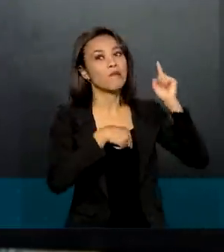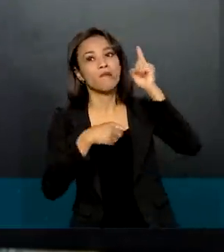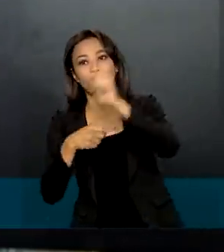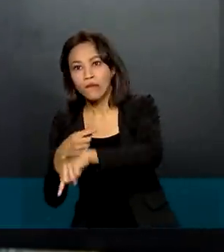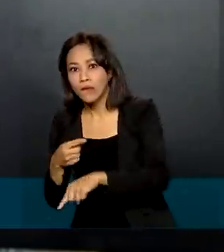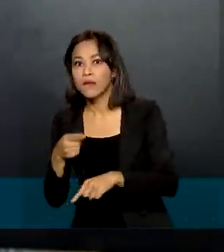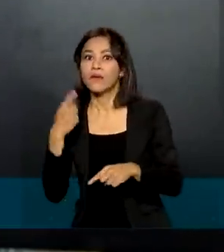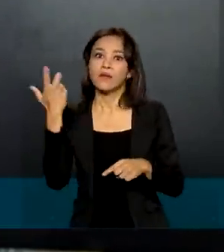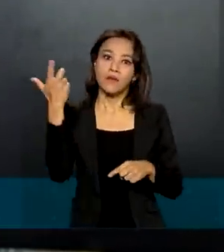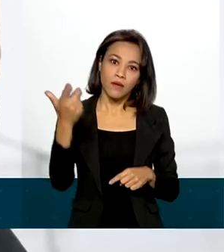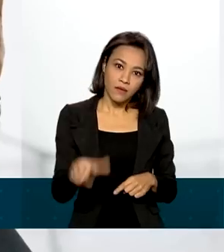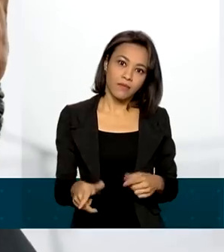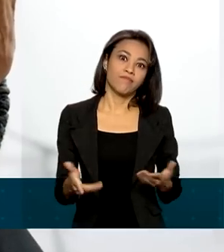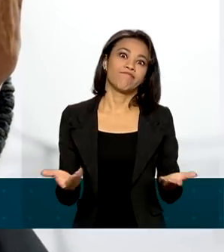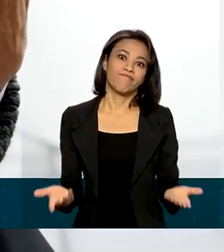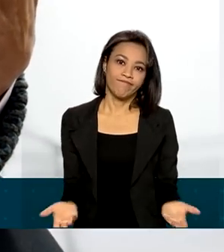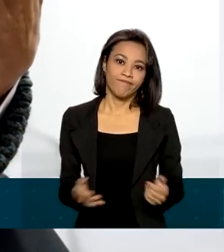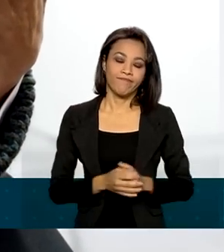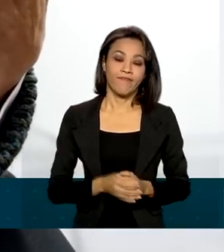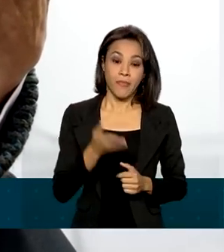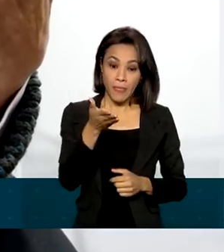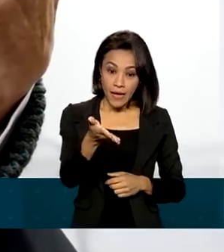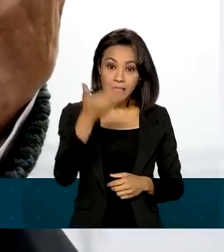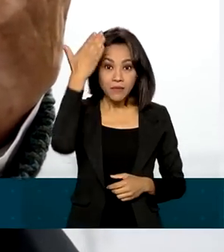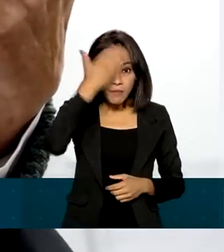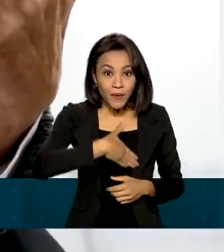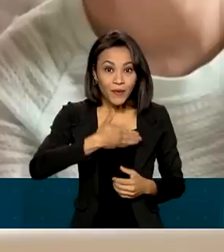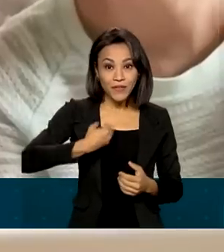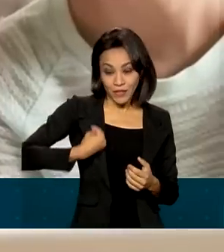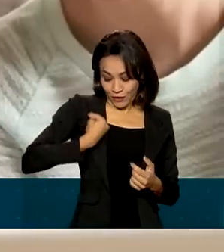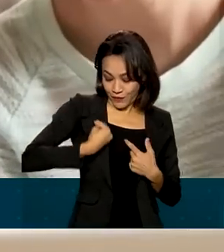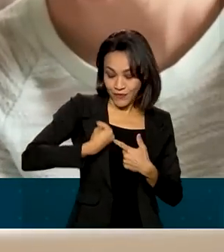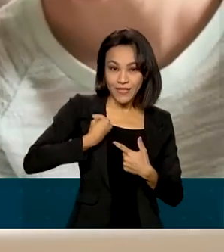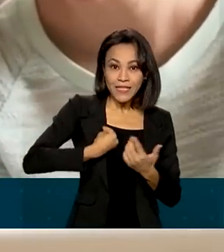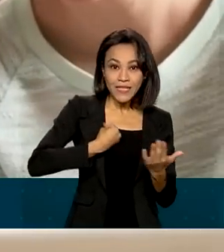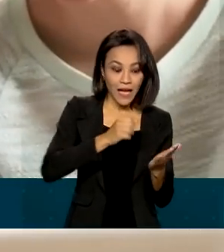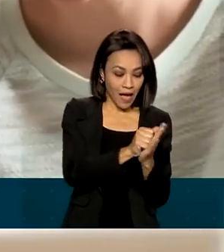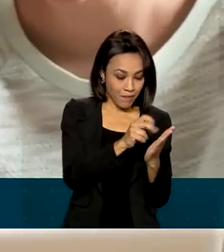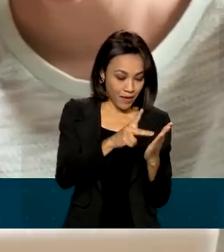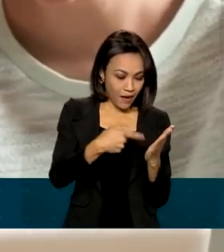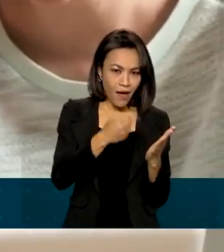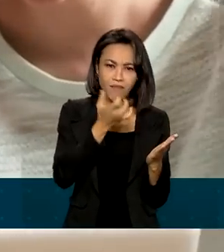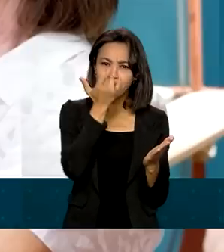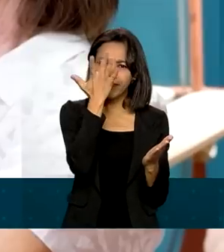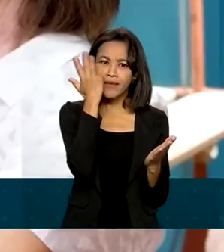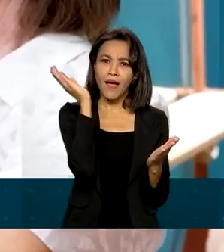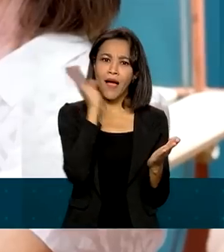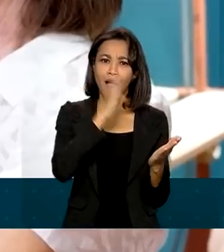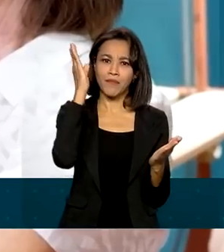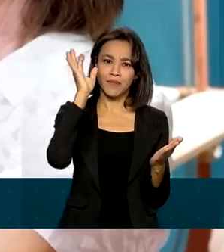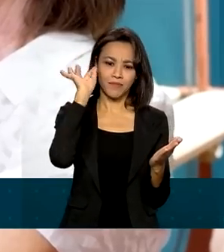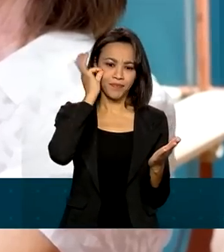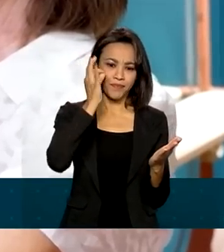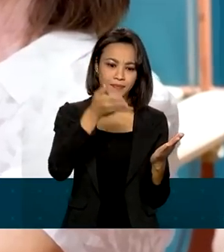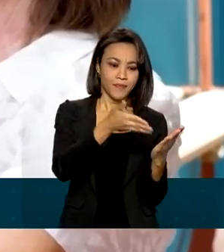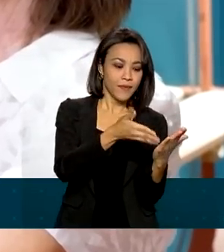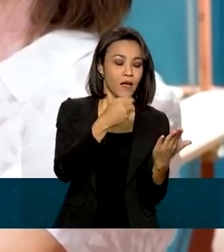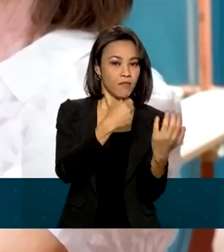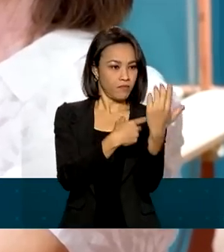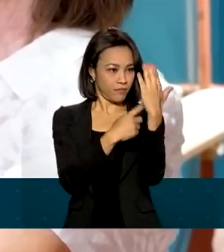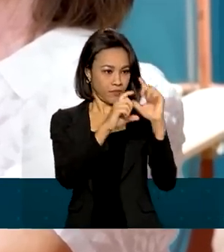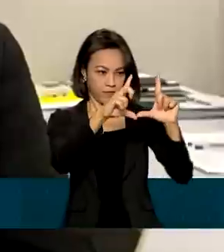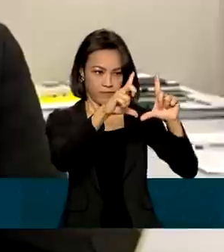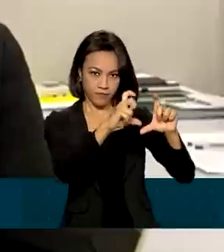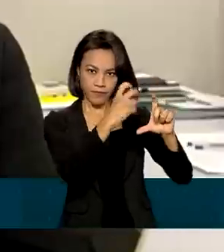para tornar e ir lá. A prova de vida digital é feita de forma rápida, por meio de uma ferramenta chamada reconhecimento